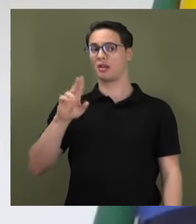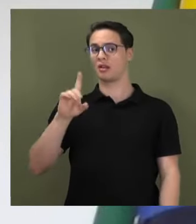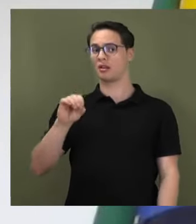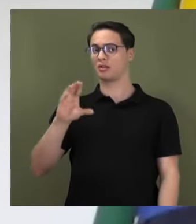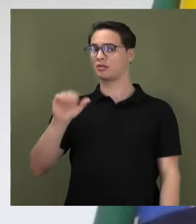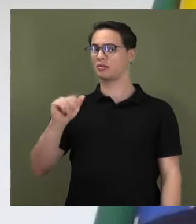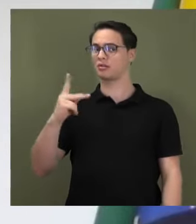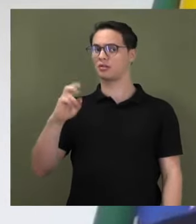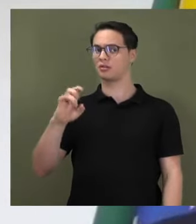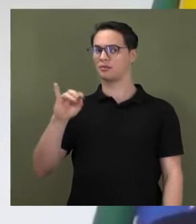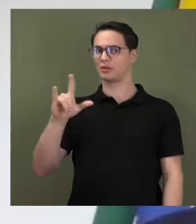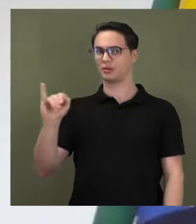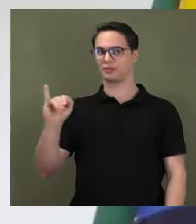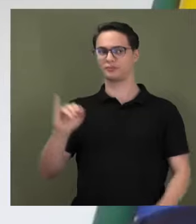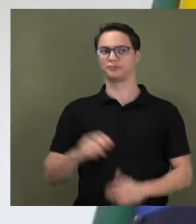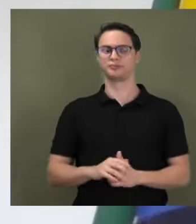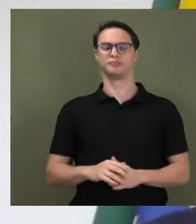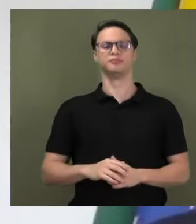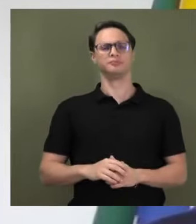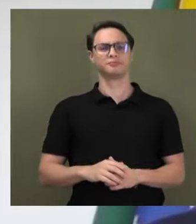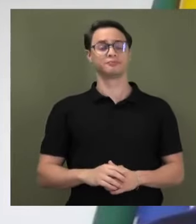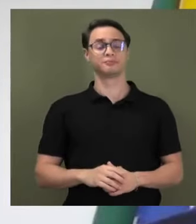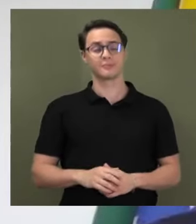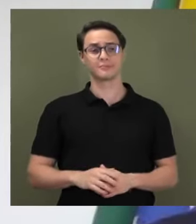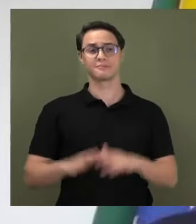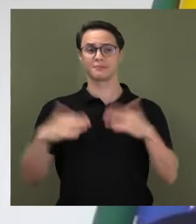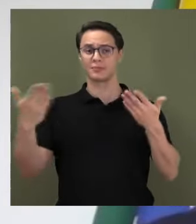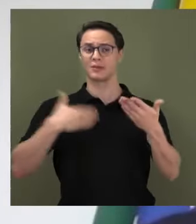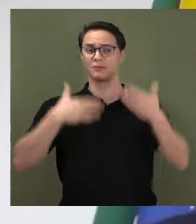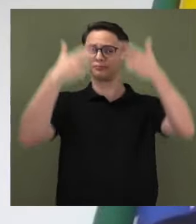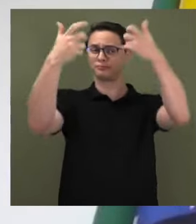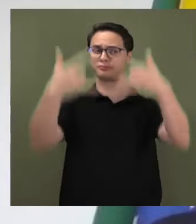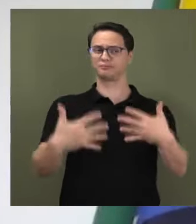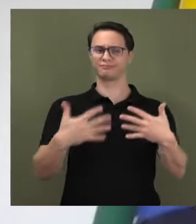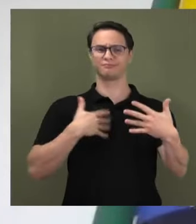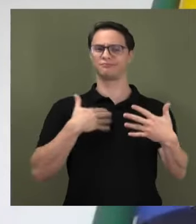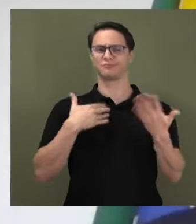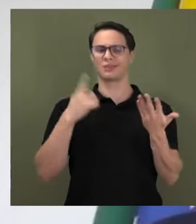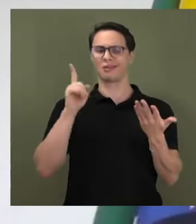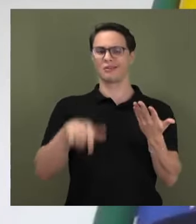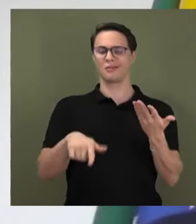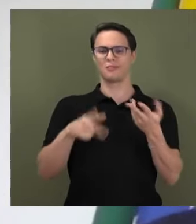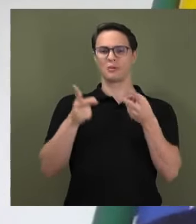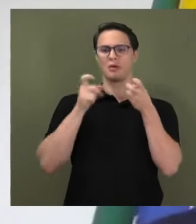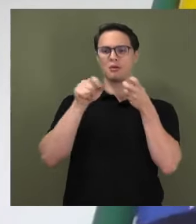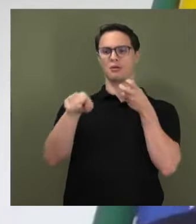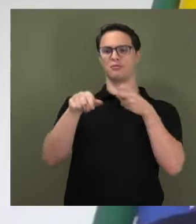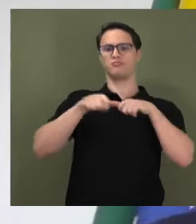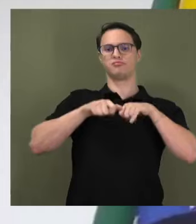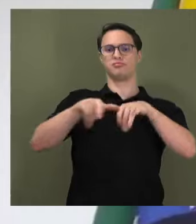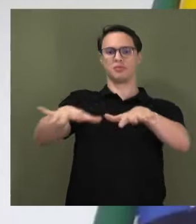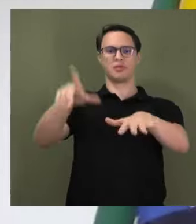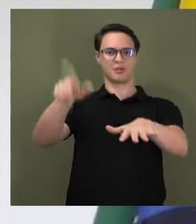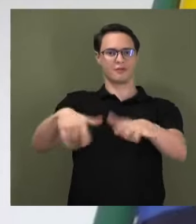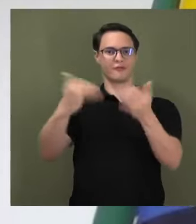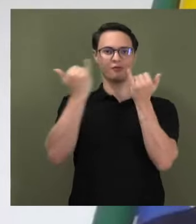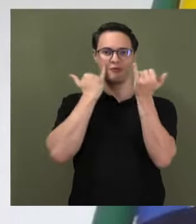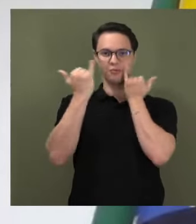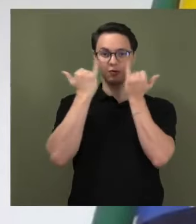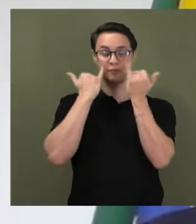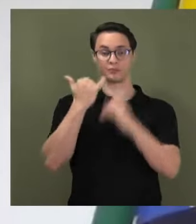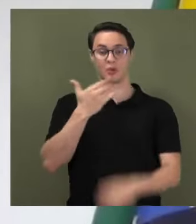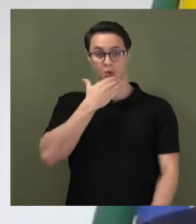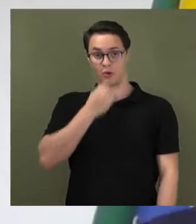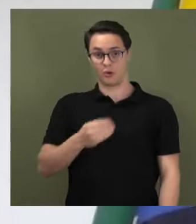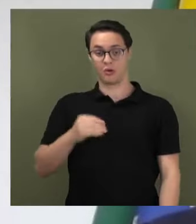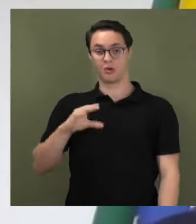recente biografia, fica facilmente explicado os motivos da grande repercussão dessa notícia. Capeli foi